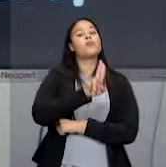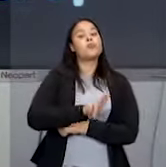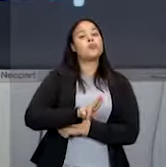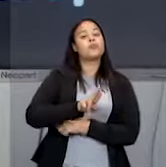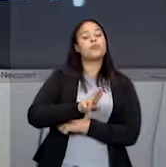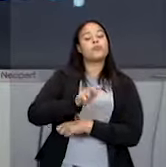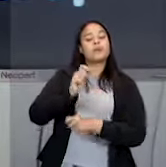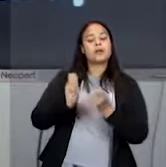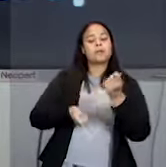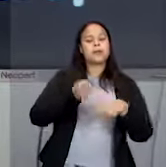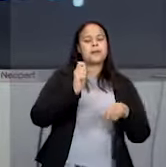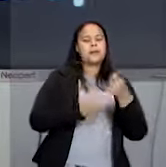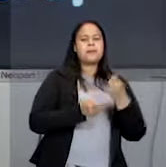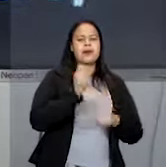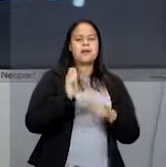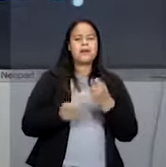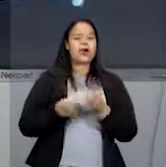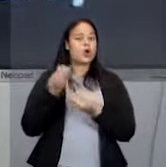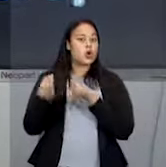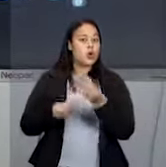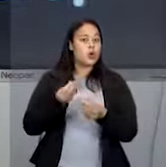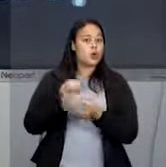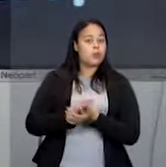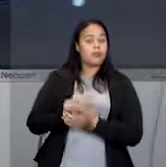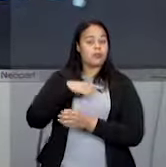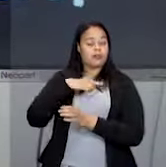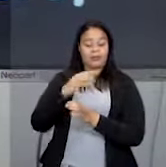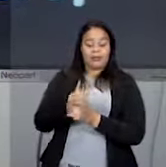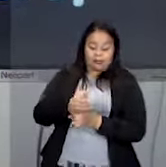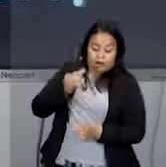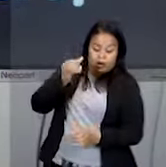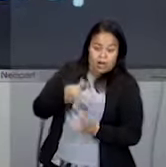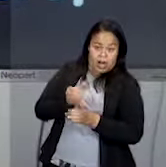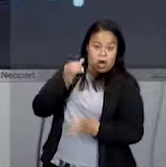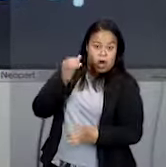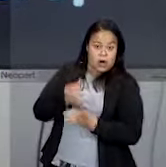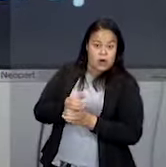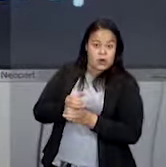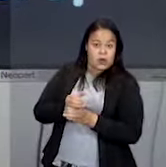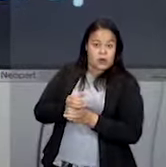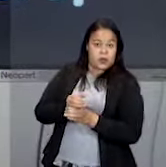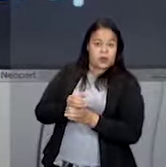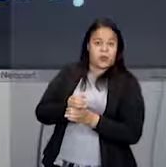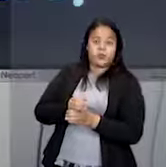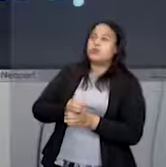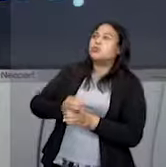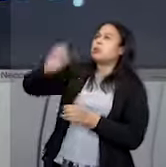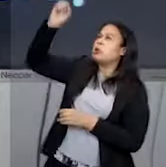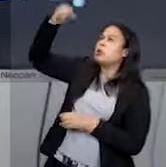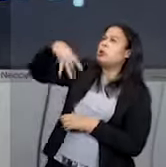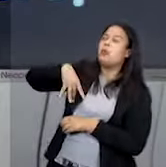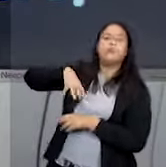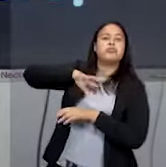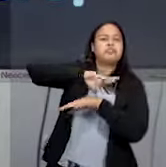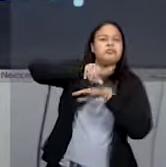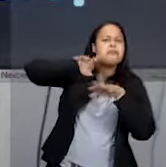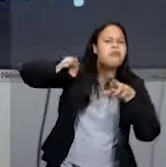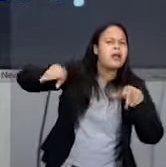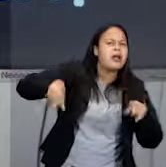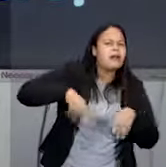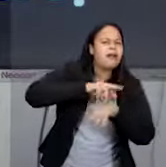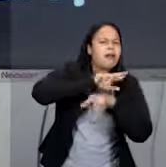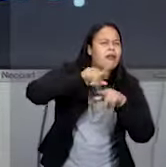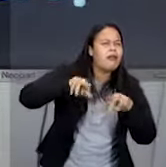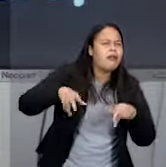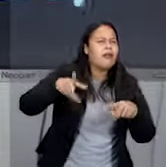não convencionais. Eles vão pegar cano de PVC, cano de, não sei o que lá, de luz. Qualquer coisa que